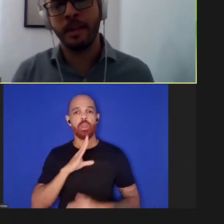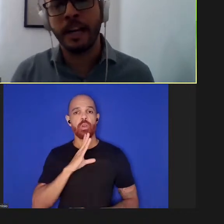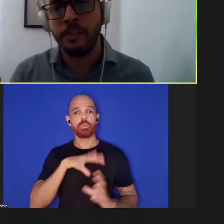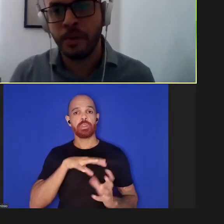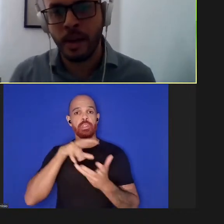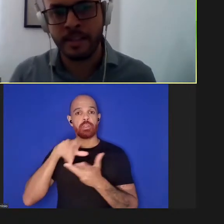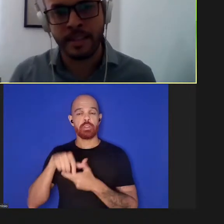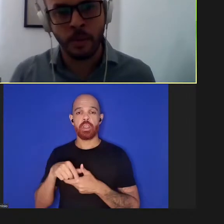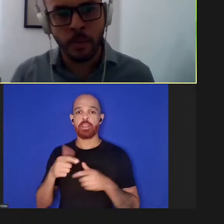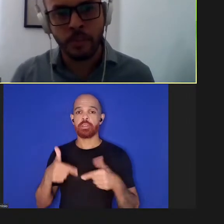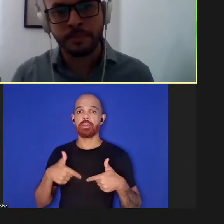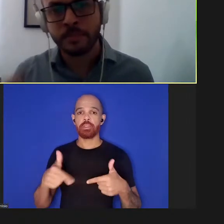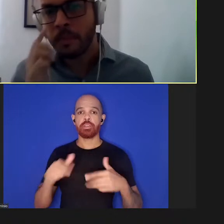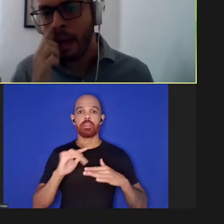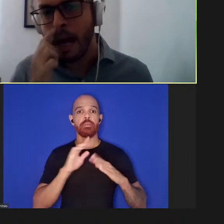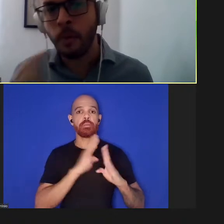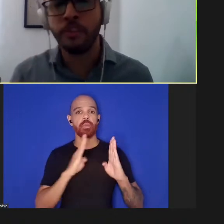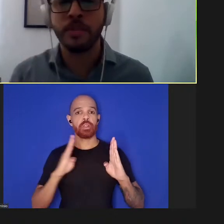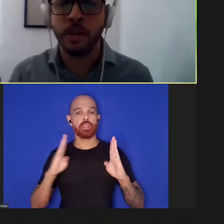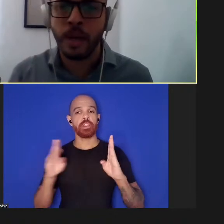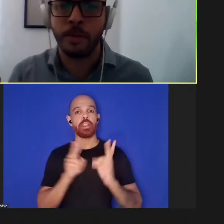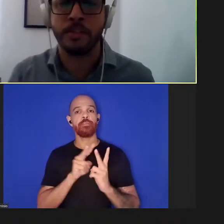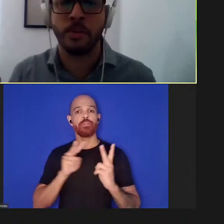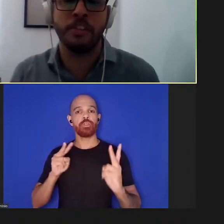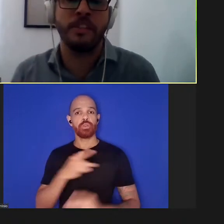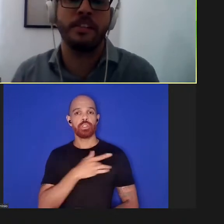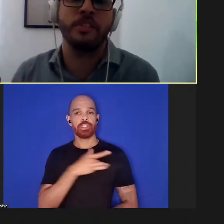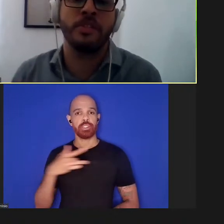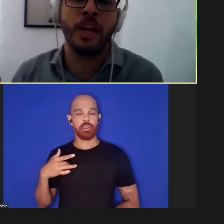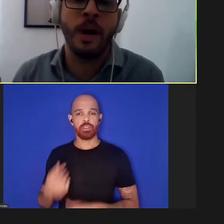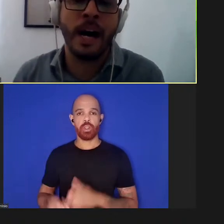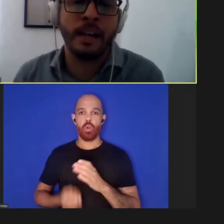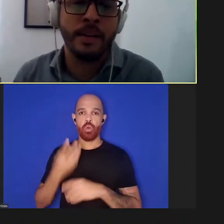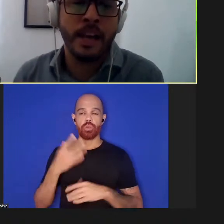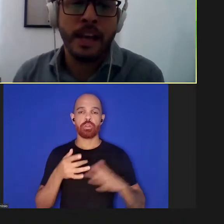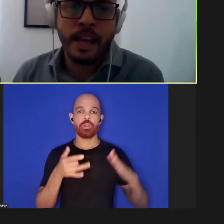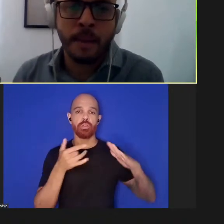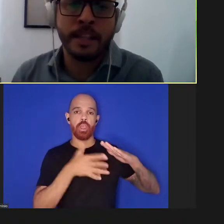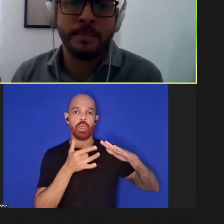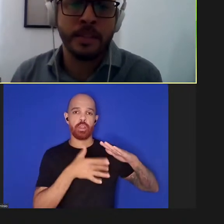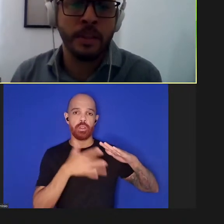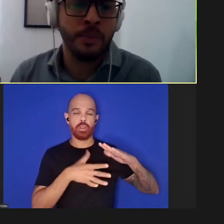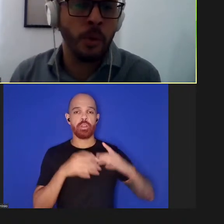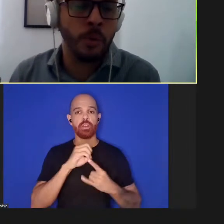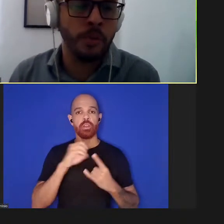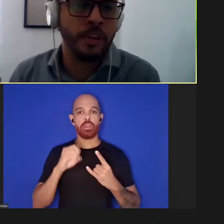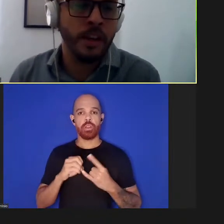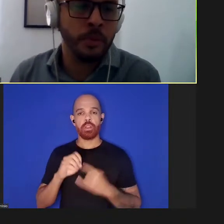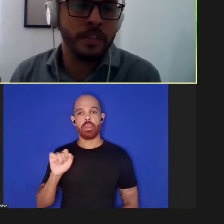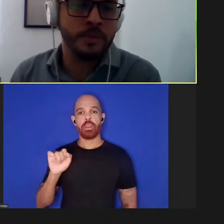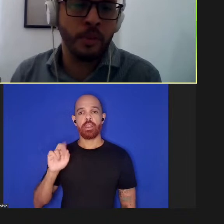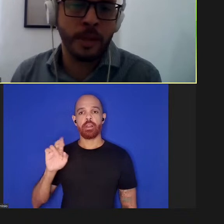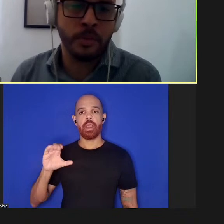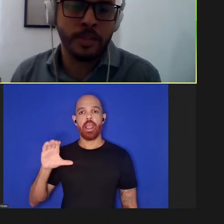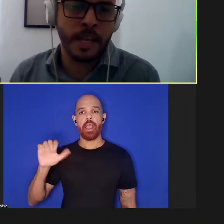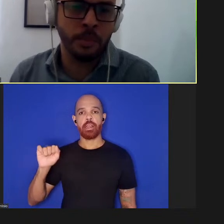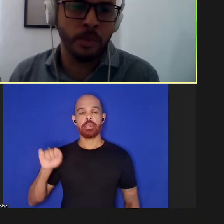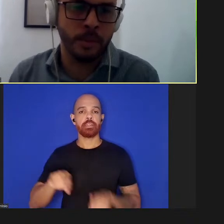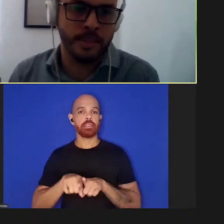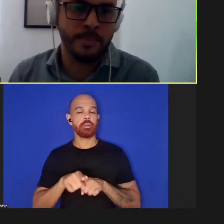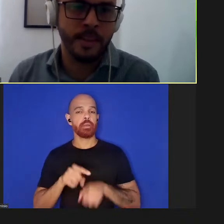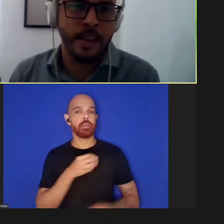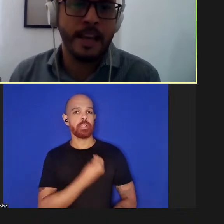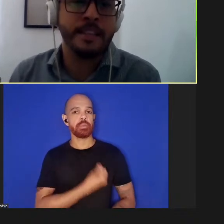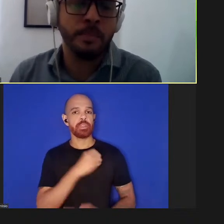das bibliotecas virtuais da saúde, a construção de repositórios institucional ARCA e a participação da FIUGUNS no desenvolvimento do